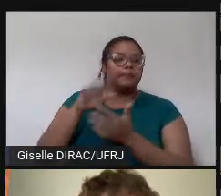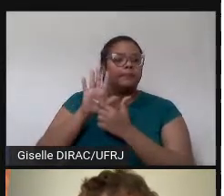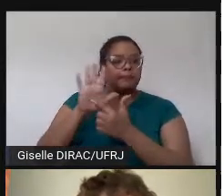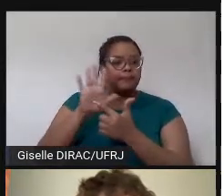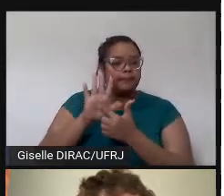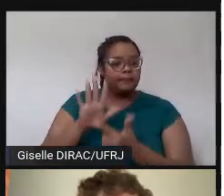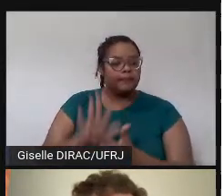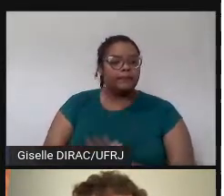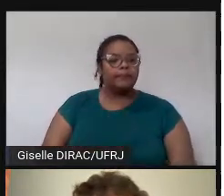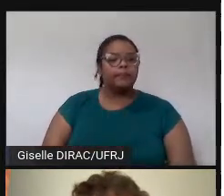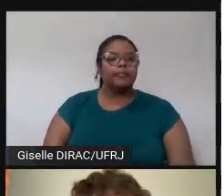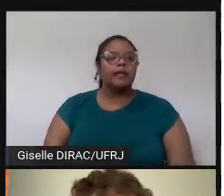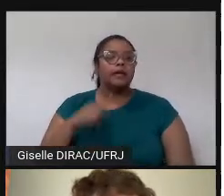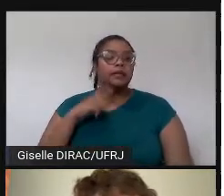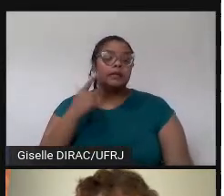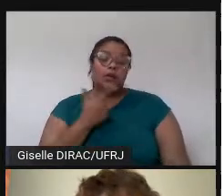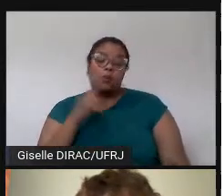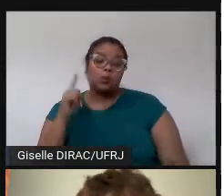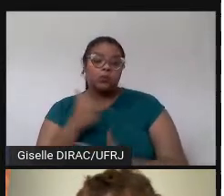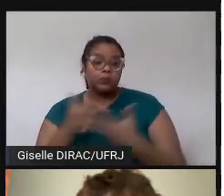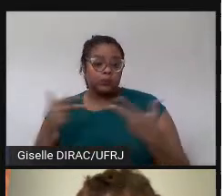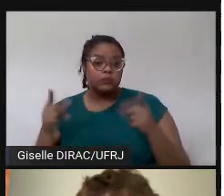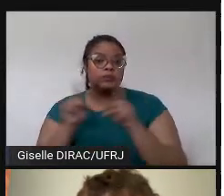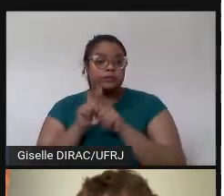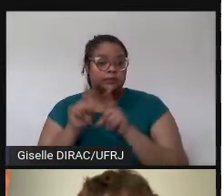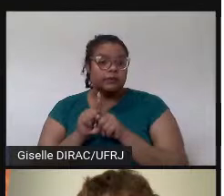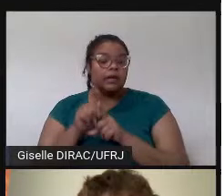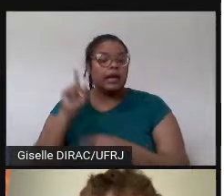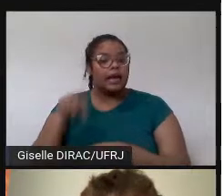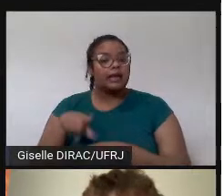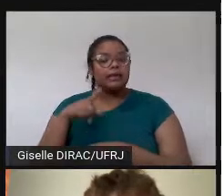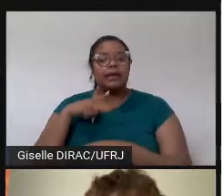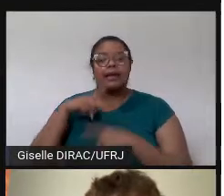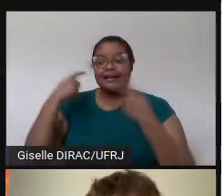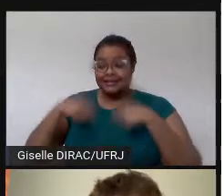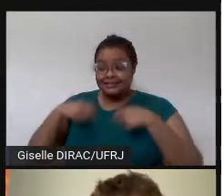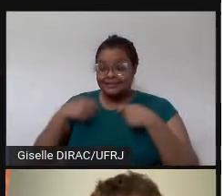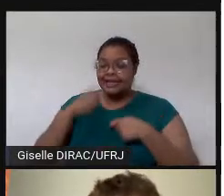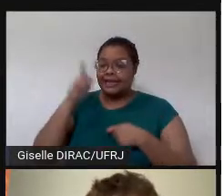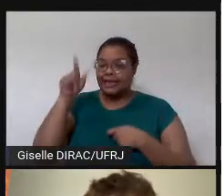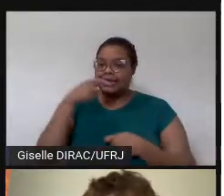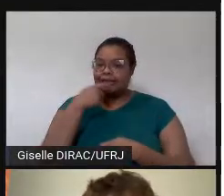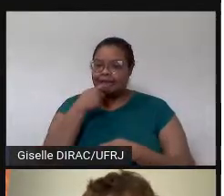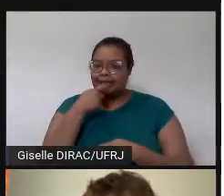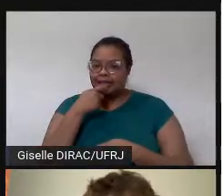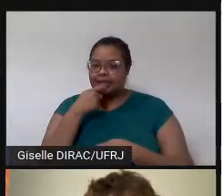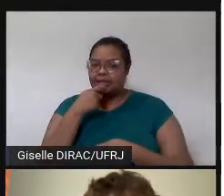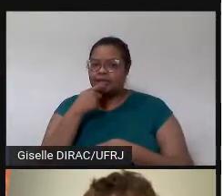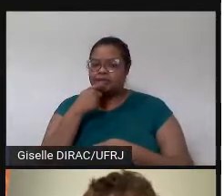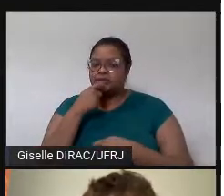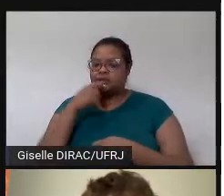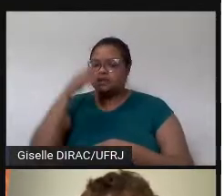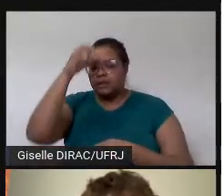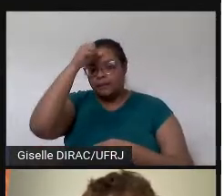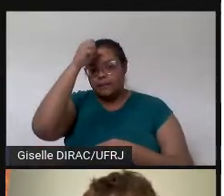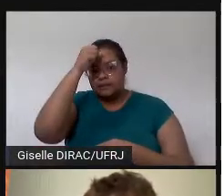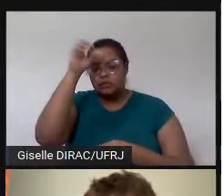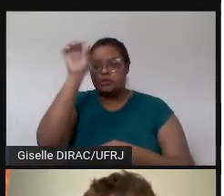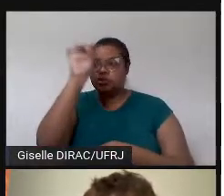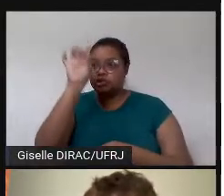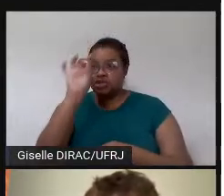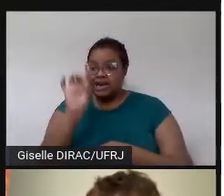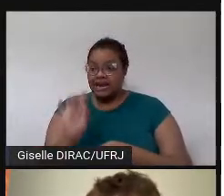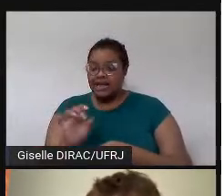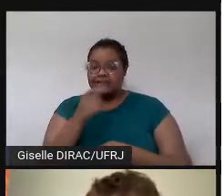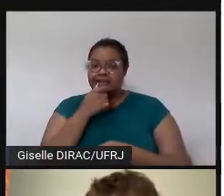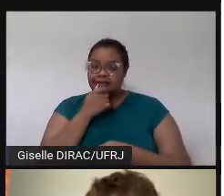E também tem uma outra questão, que são as necessidades de inglês mesmo, de aprendizagem de inglês de cada estudante de pós,